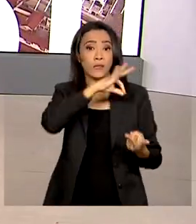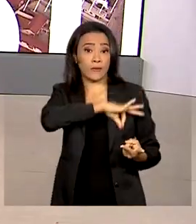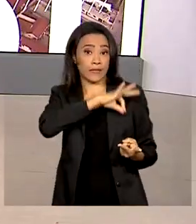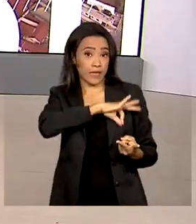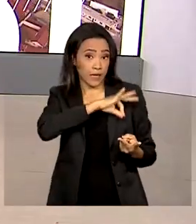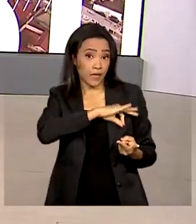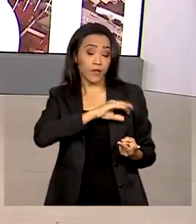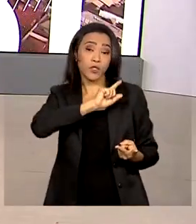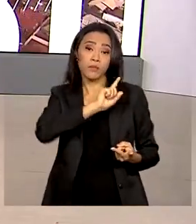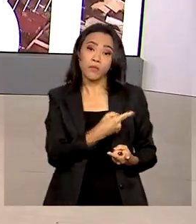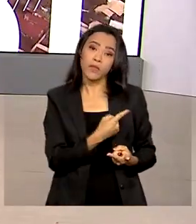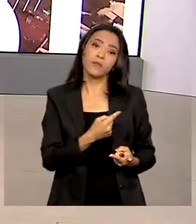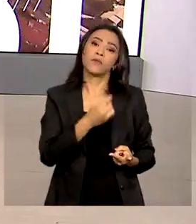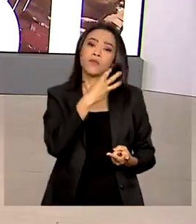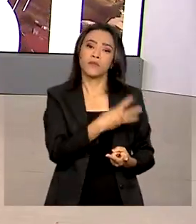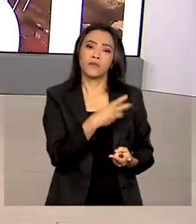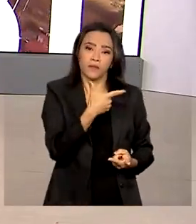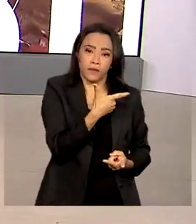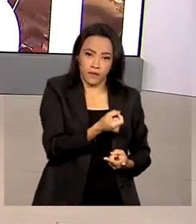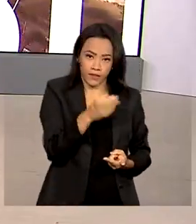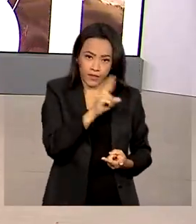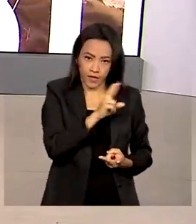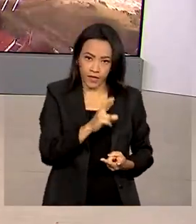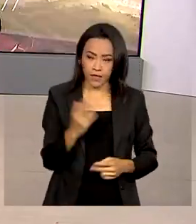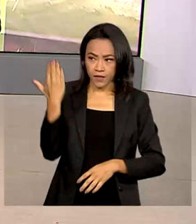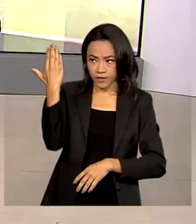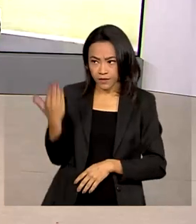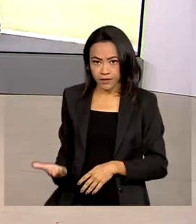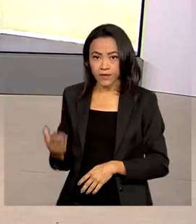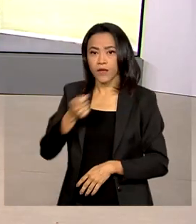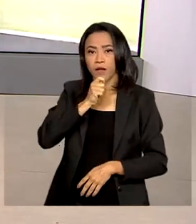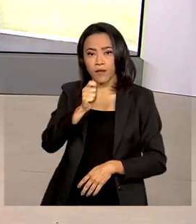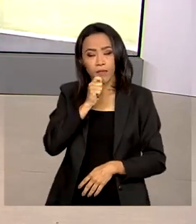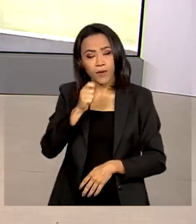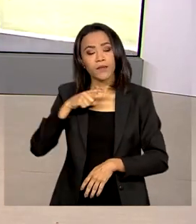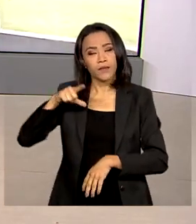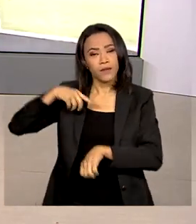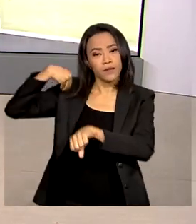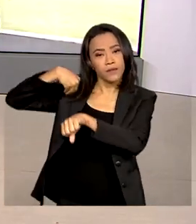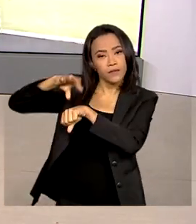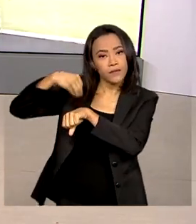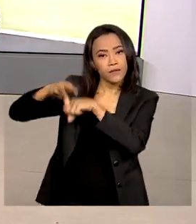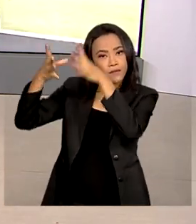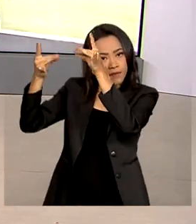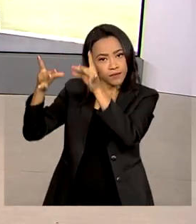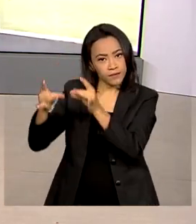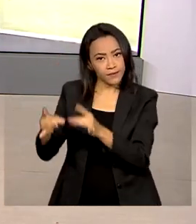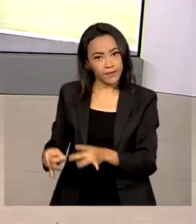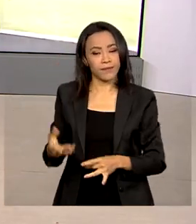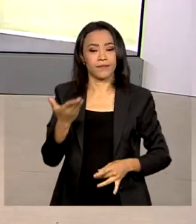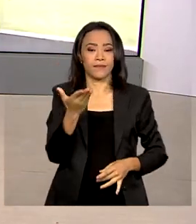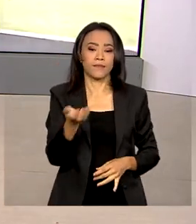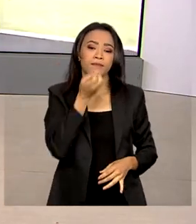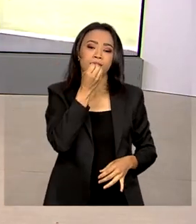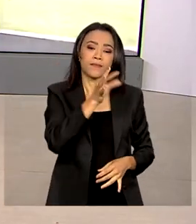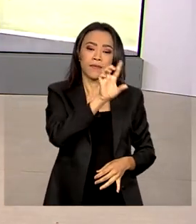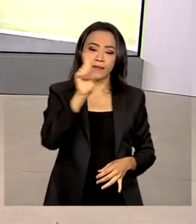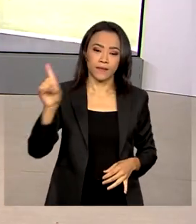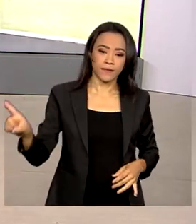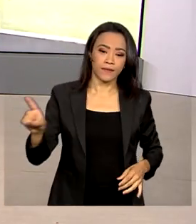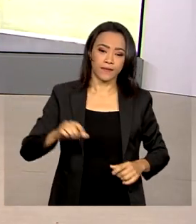de R$ 1.320. O repórter Glauco de Queiroz traz os detalhes ao vivo para a gente. Bom dia, Glauco.